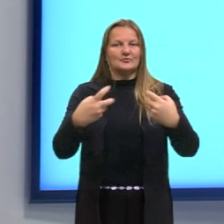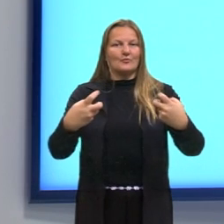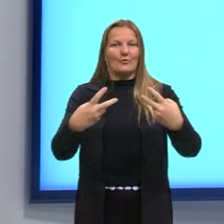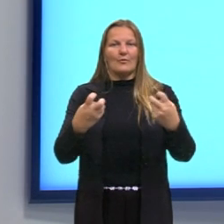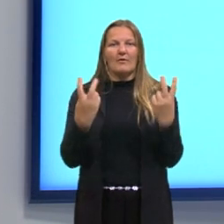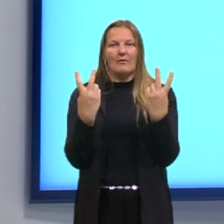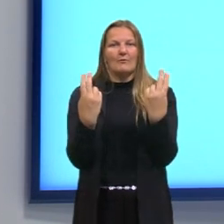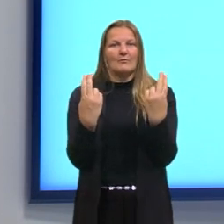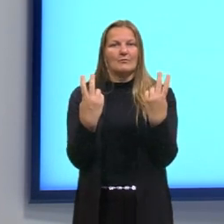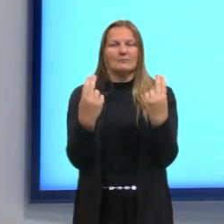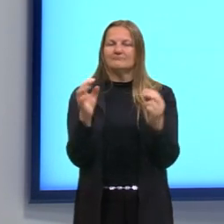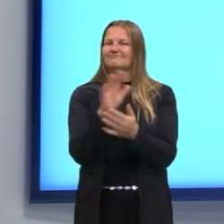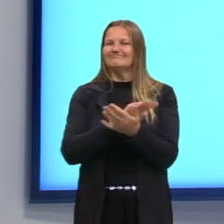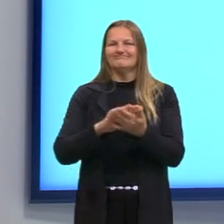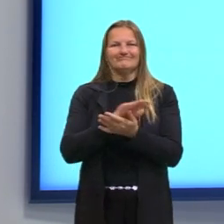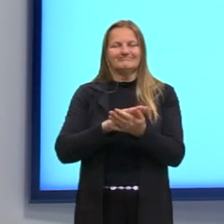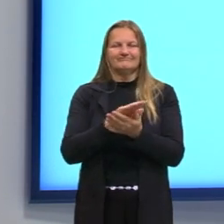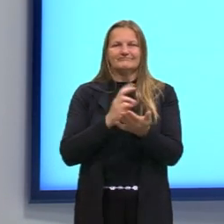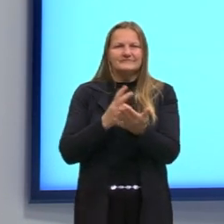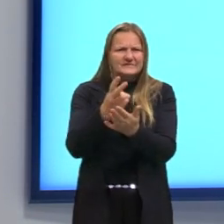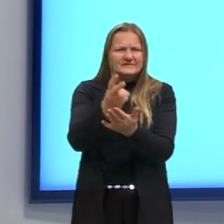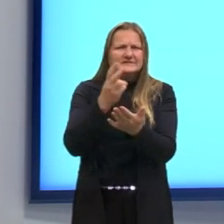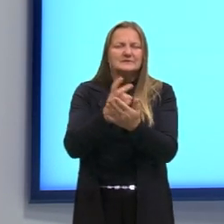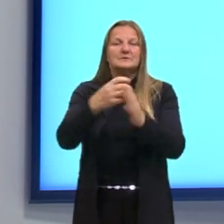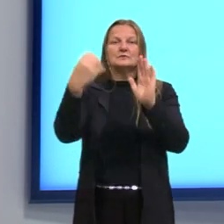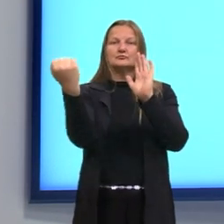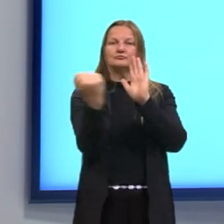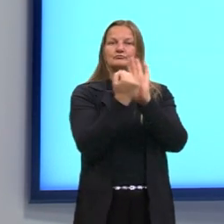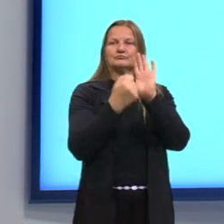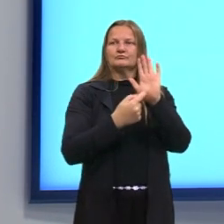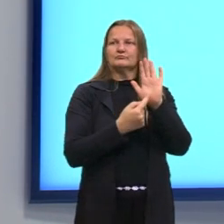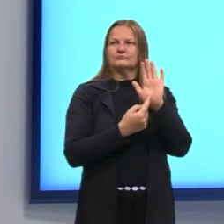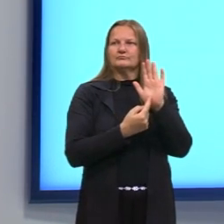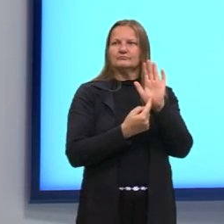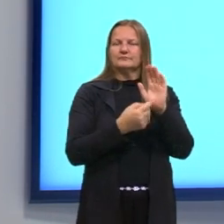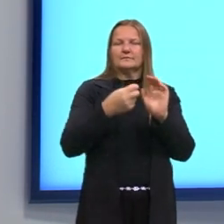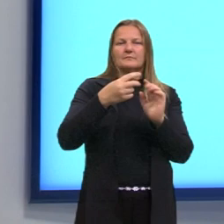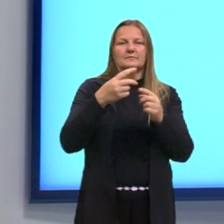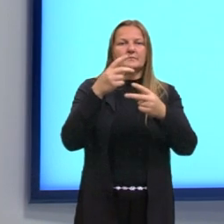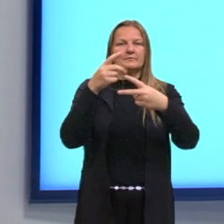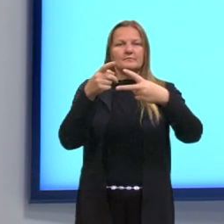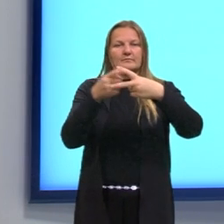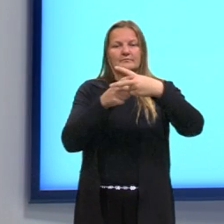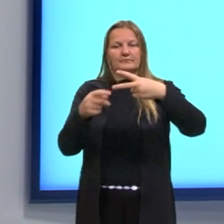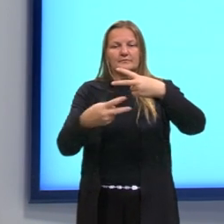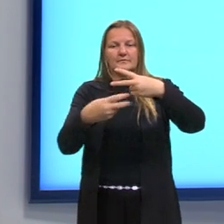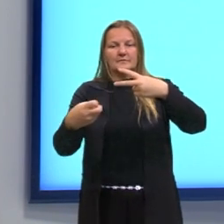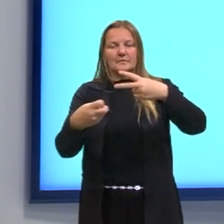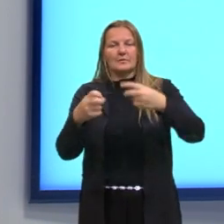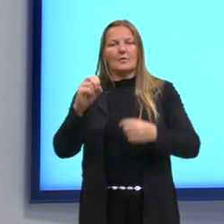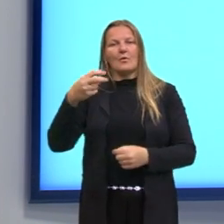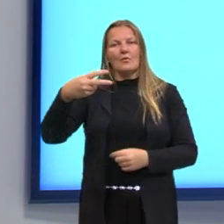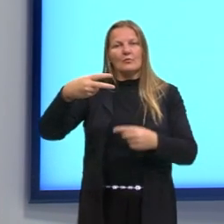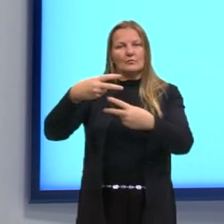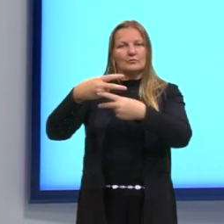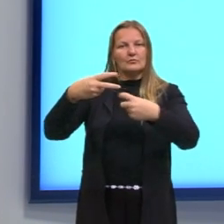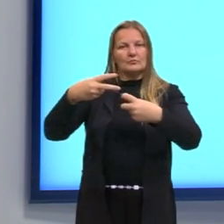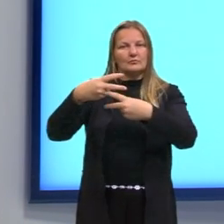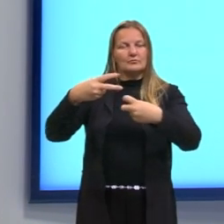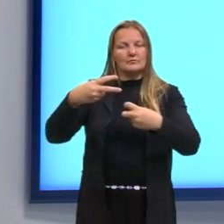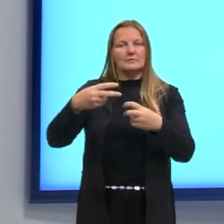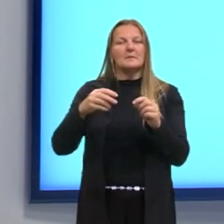Então, nós vamos sempre manter a simbologia, né? O maior, igual, o menor, mas vamos calcular